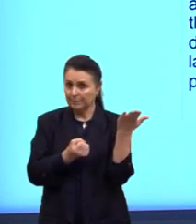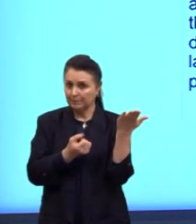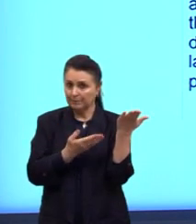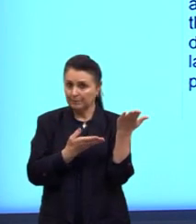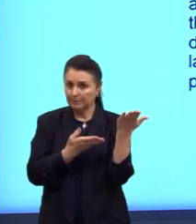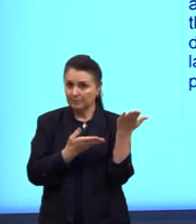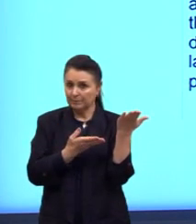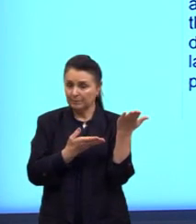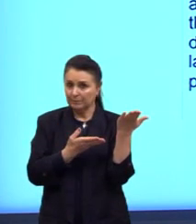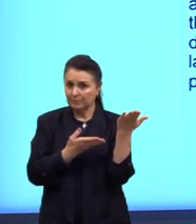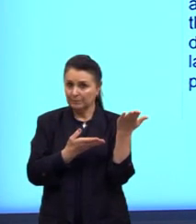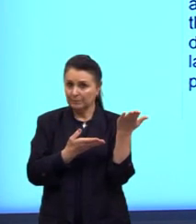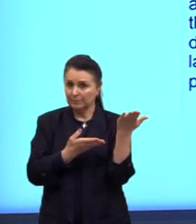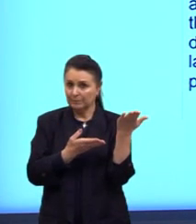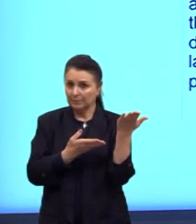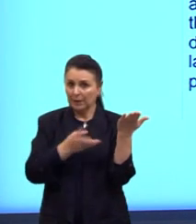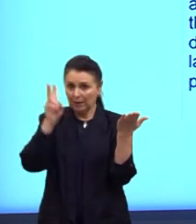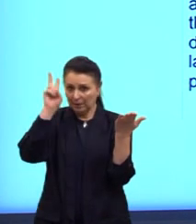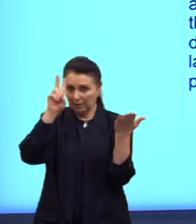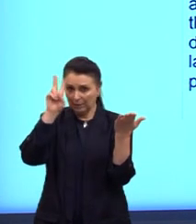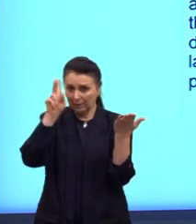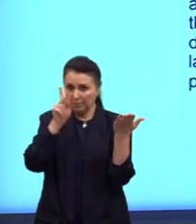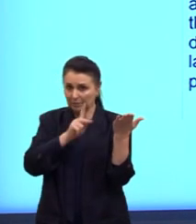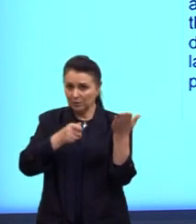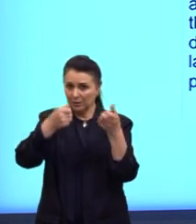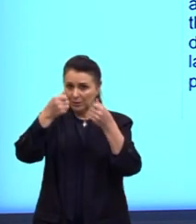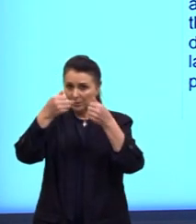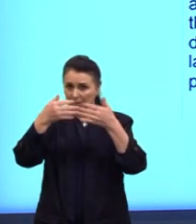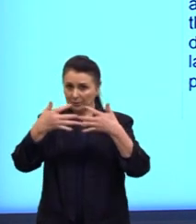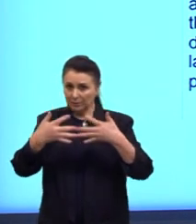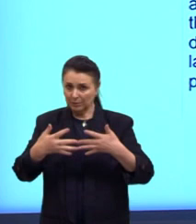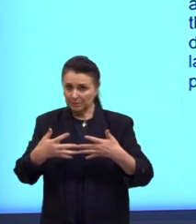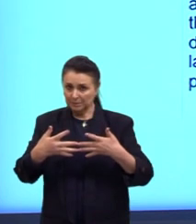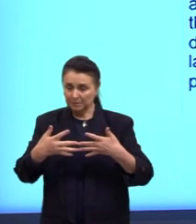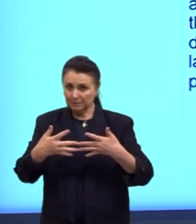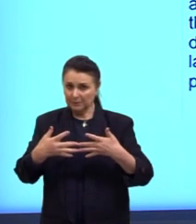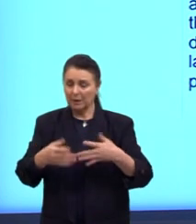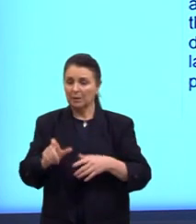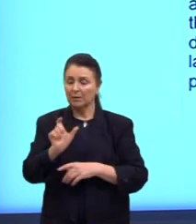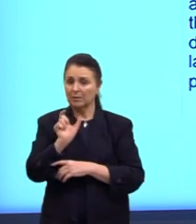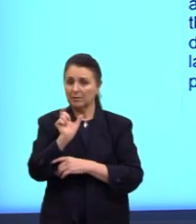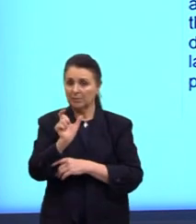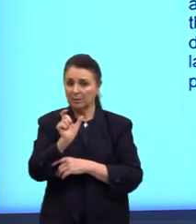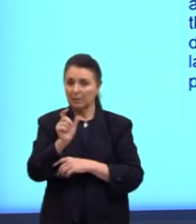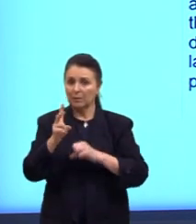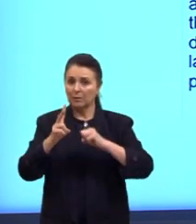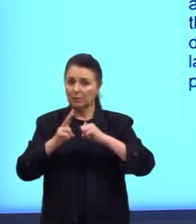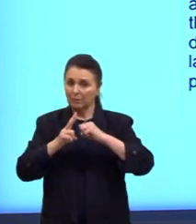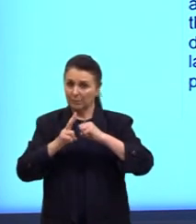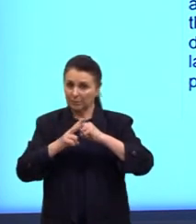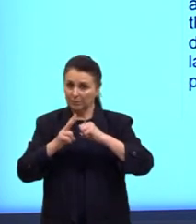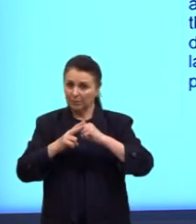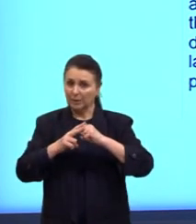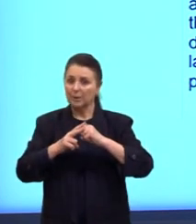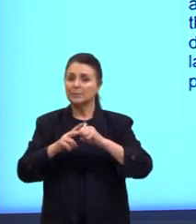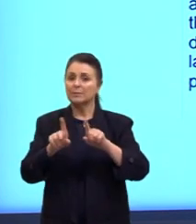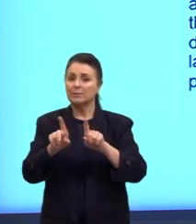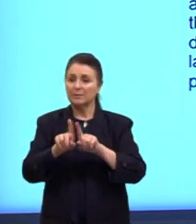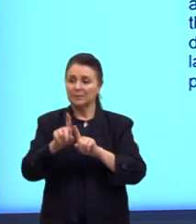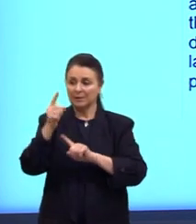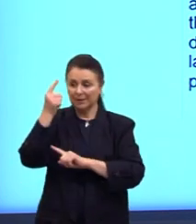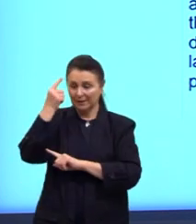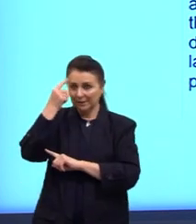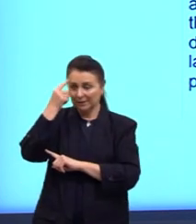It is like. Lembra do like? Lembra que eu disse que o like é aquela palavrinha que pode ser verbo, mas também pode ser a ideia